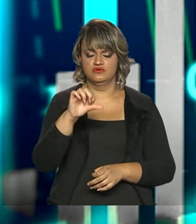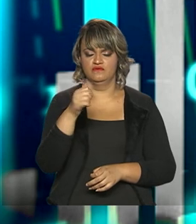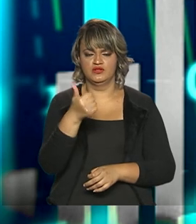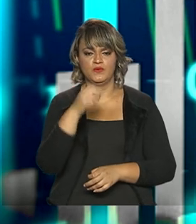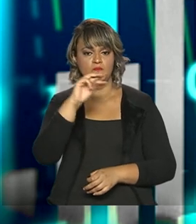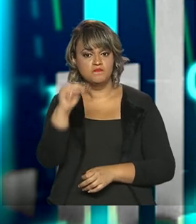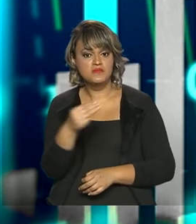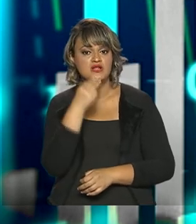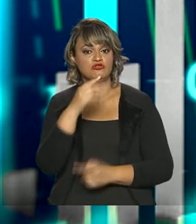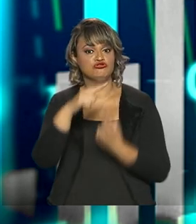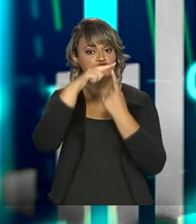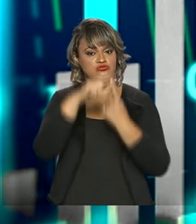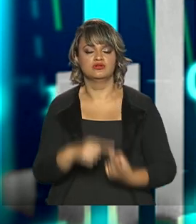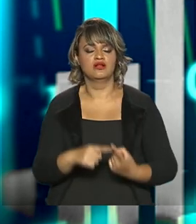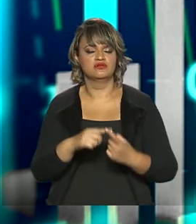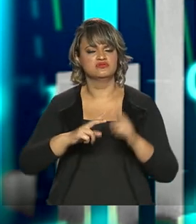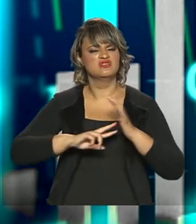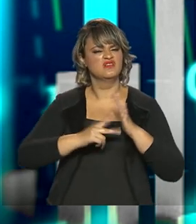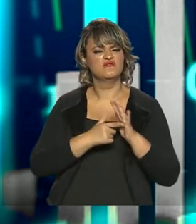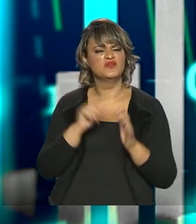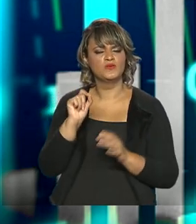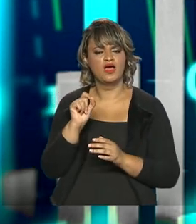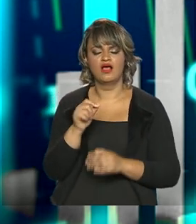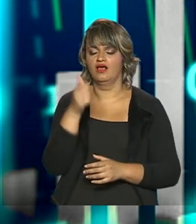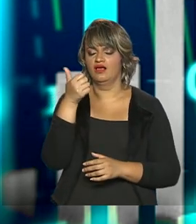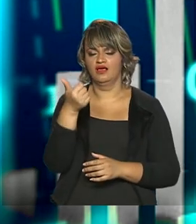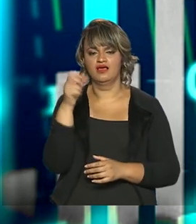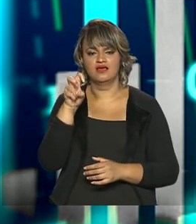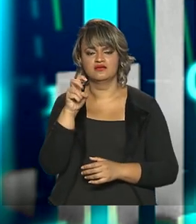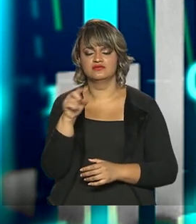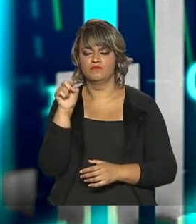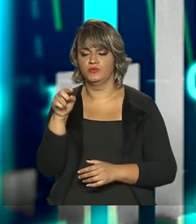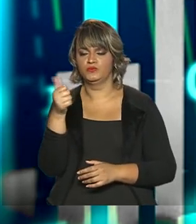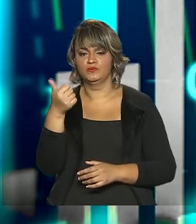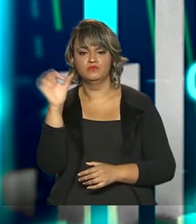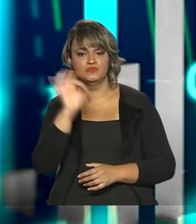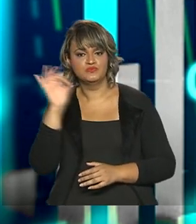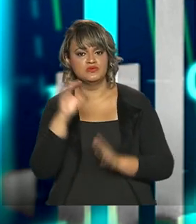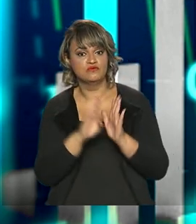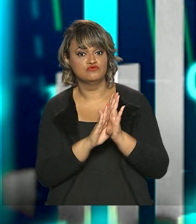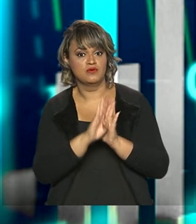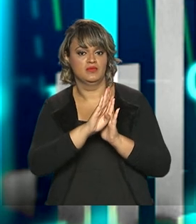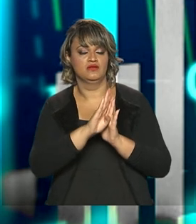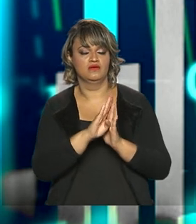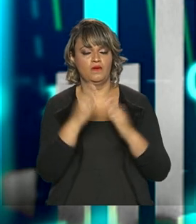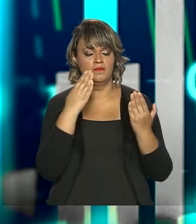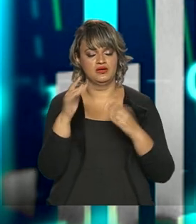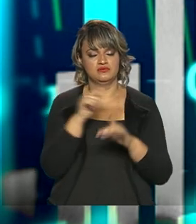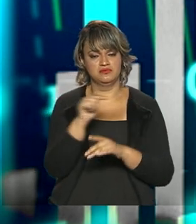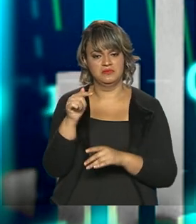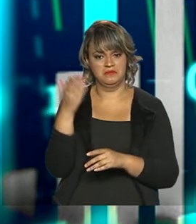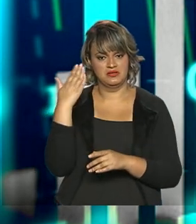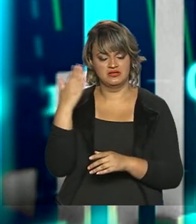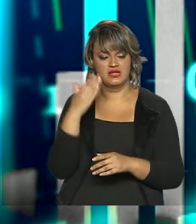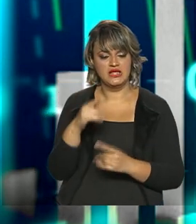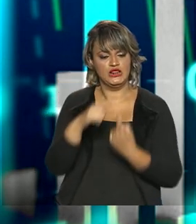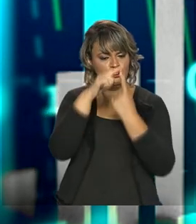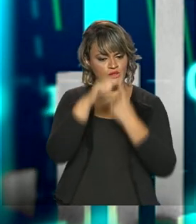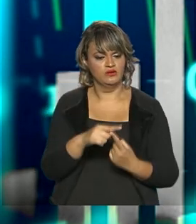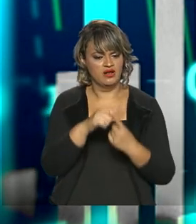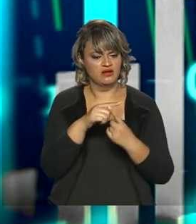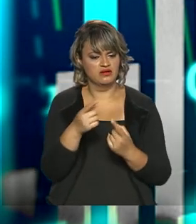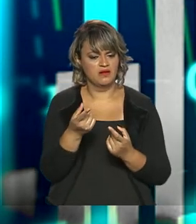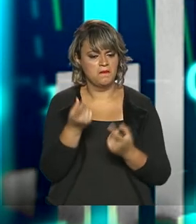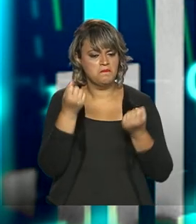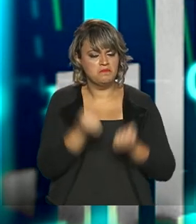milhões de toneladas, o que representa um aumento de 15,1% em relação à safra passada. E em termos de toneladas, um